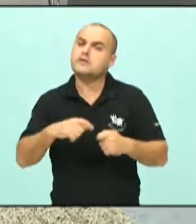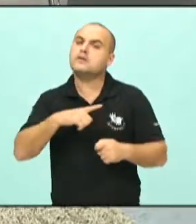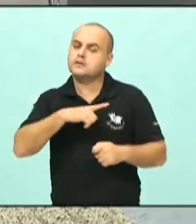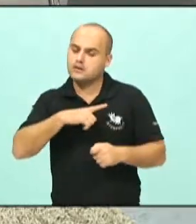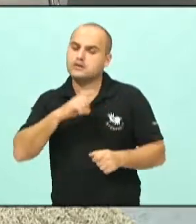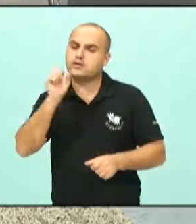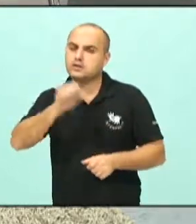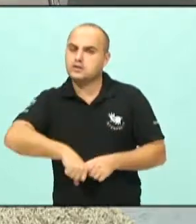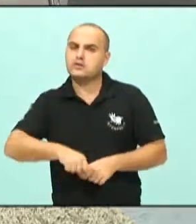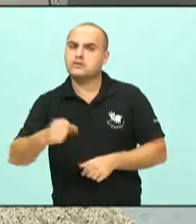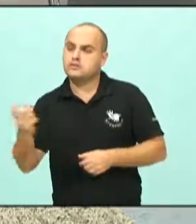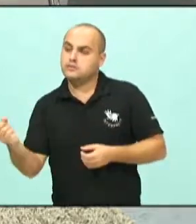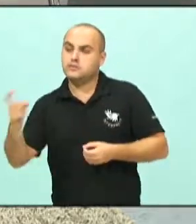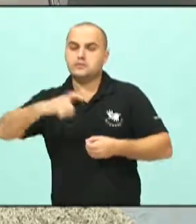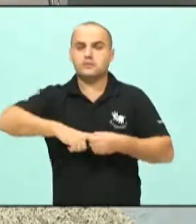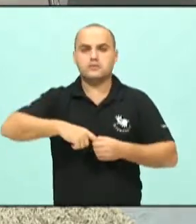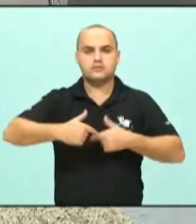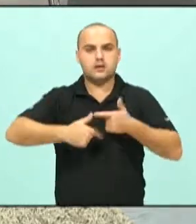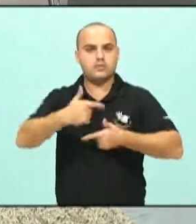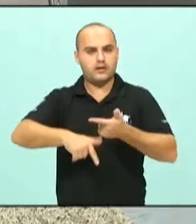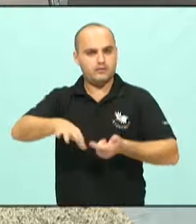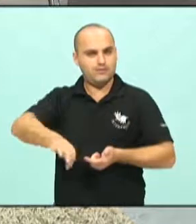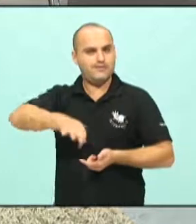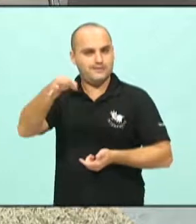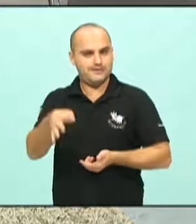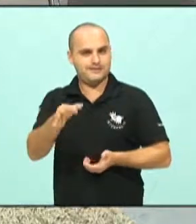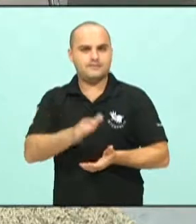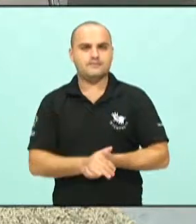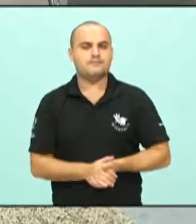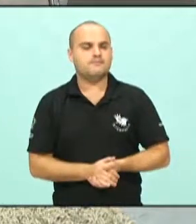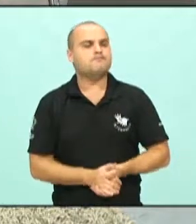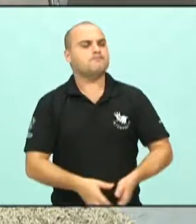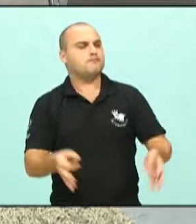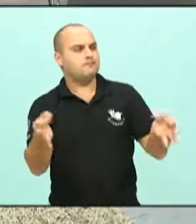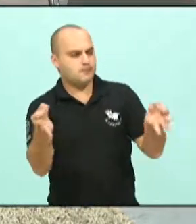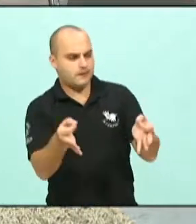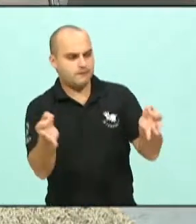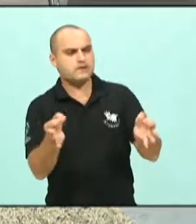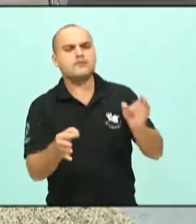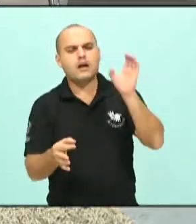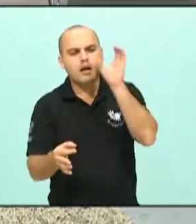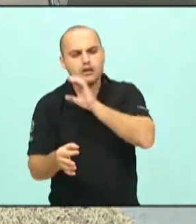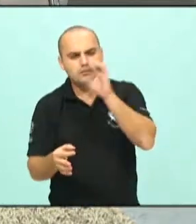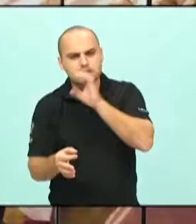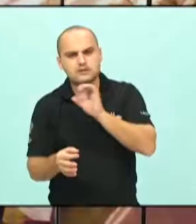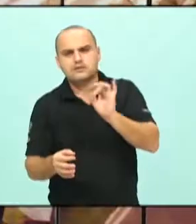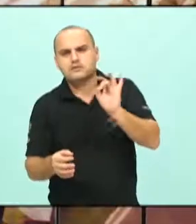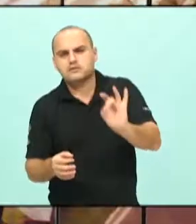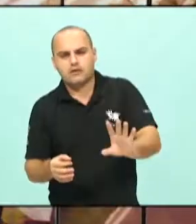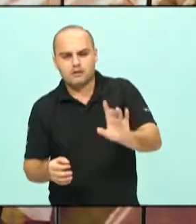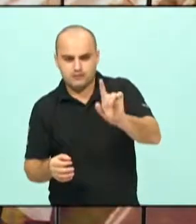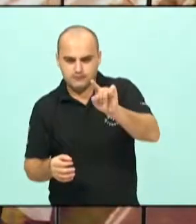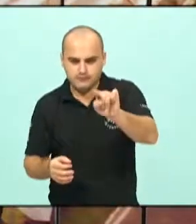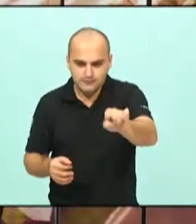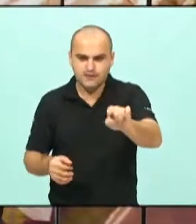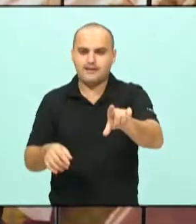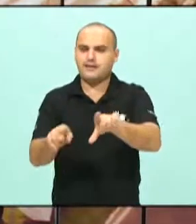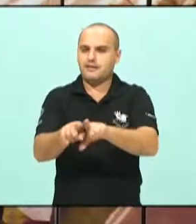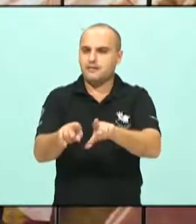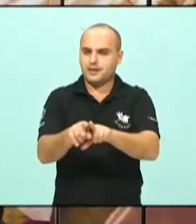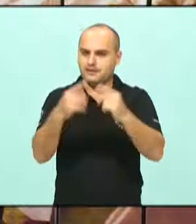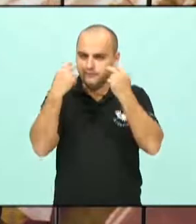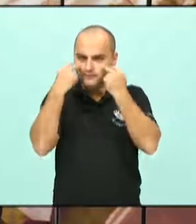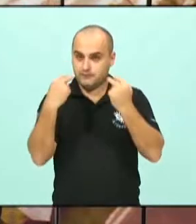retorno através do serviço. Perfeito. Eu vou pedir um instante ao senhor, só ao senhor e à senhora que também está